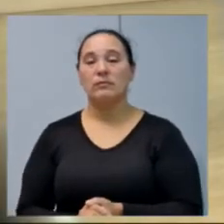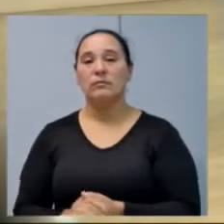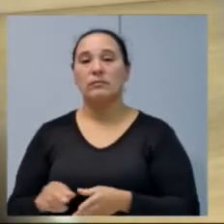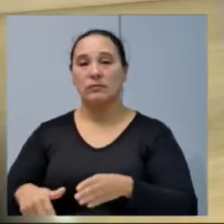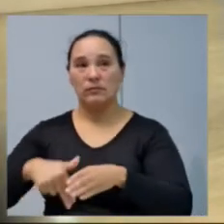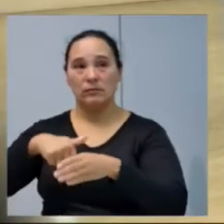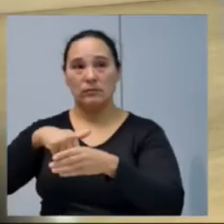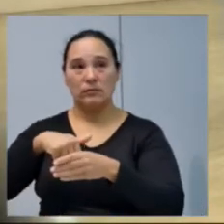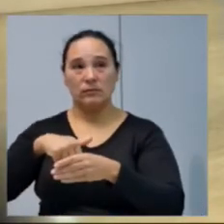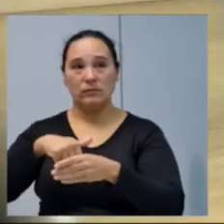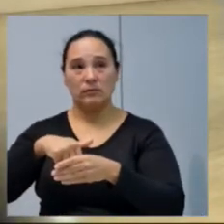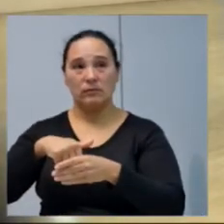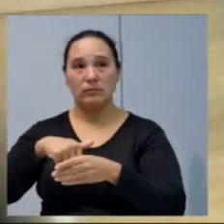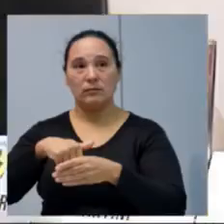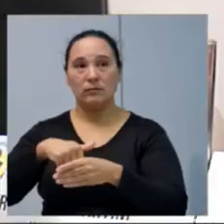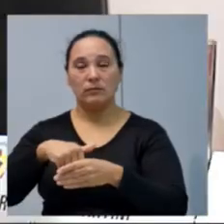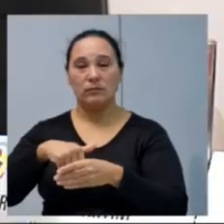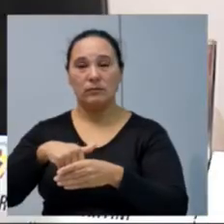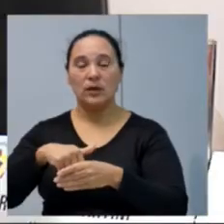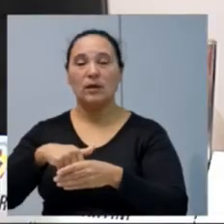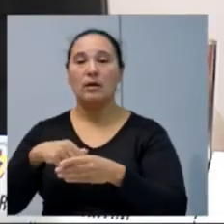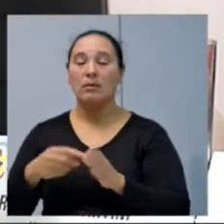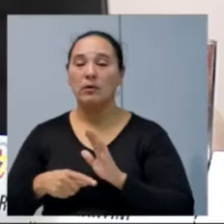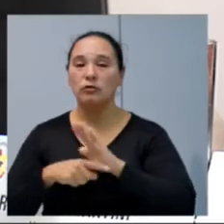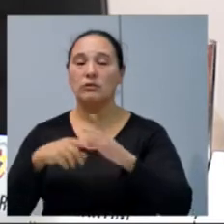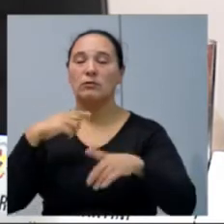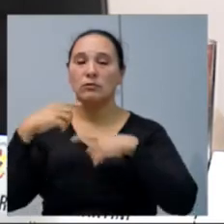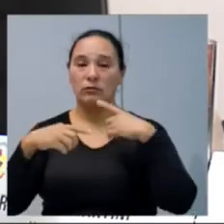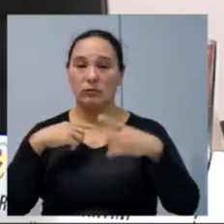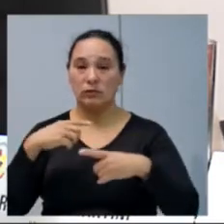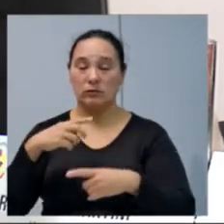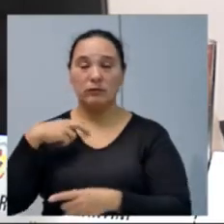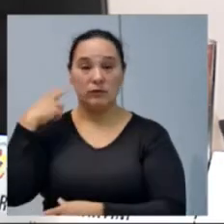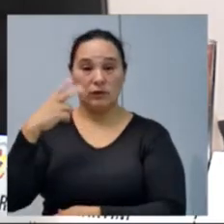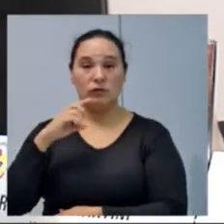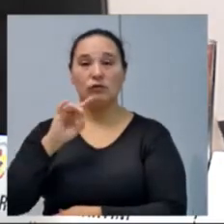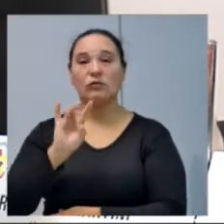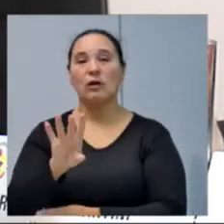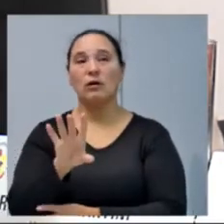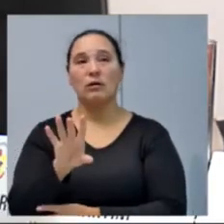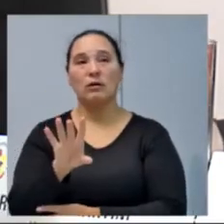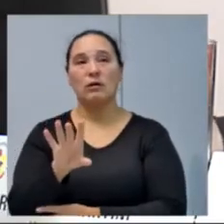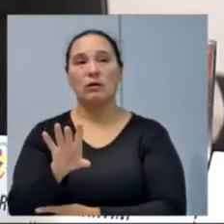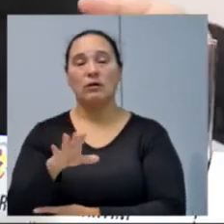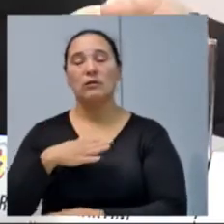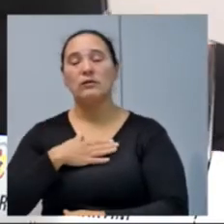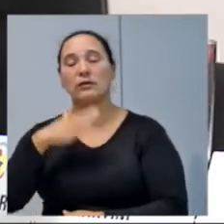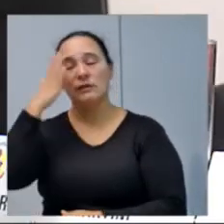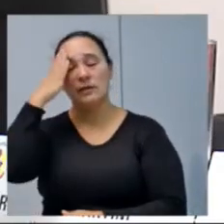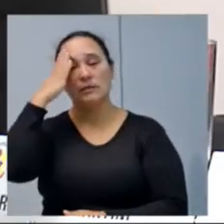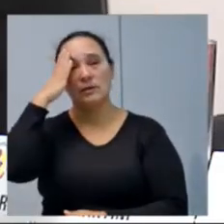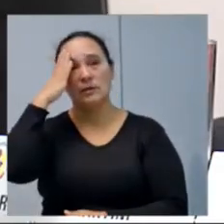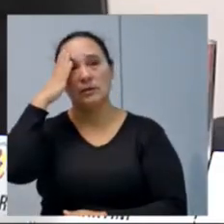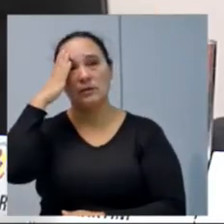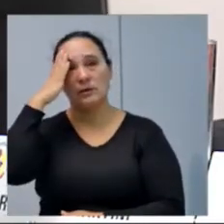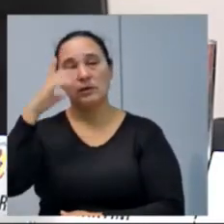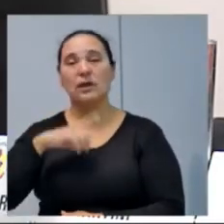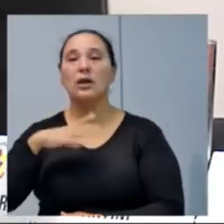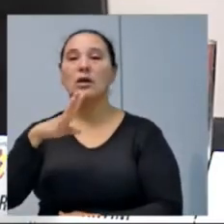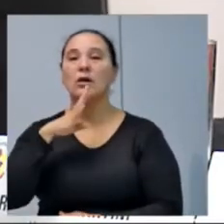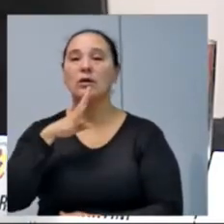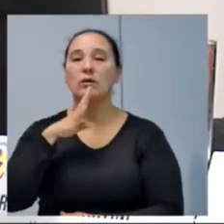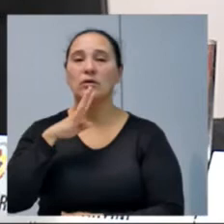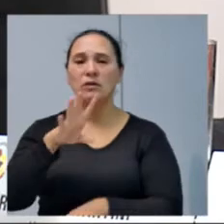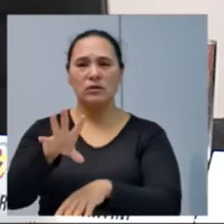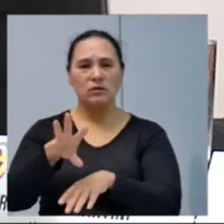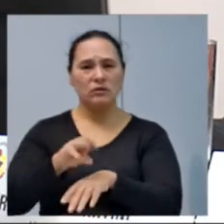presidente. Para contribuir na discussão, vereador, apenas gostaria de saber se a vossa senhoria tem conhecimento se